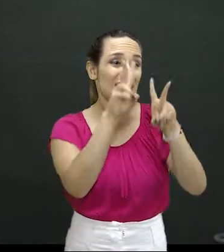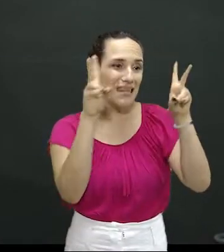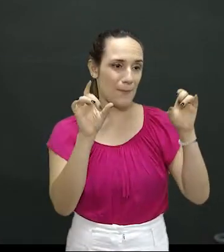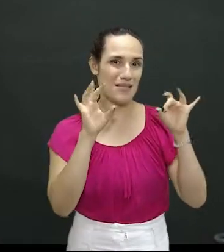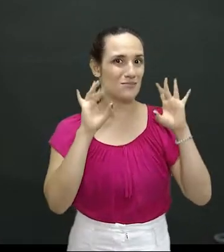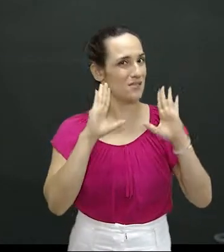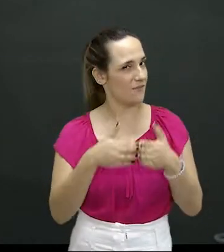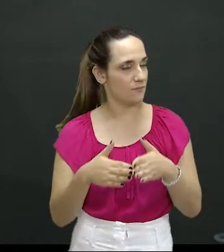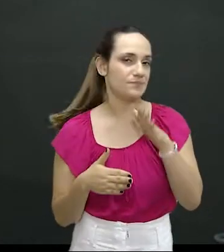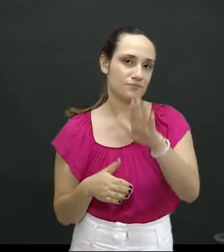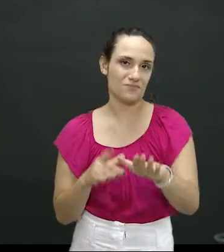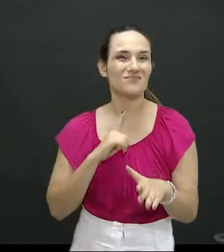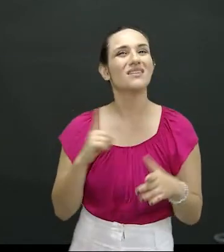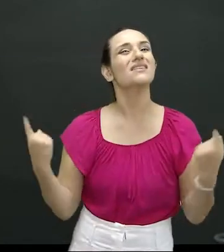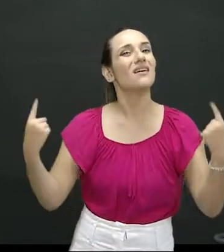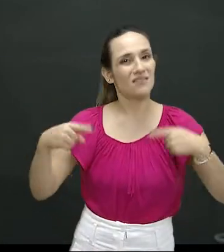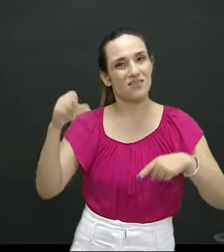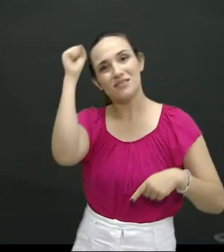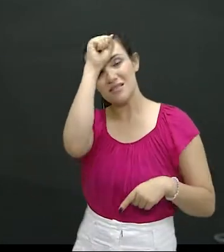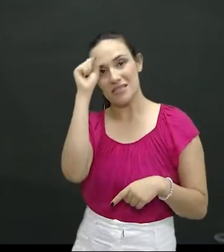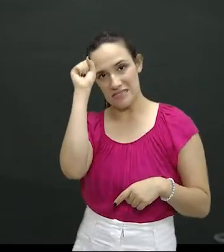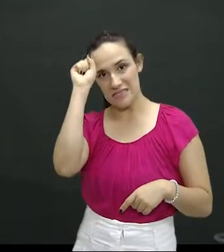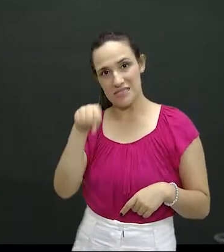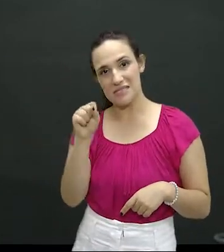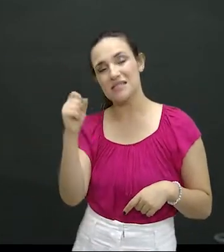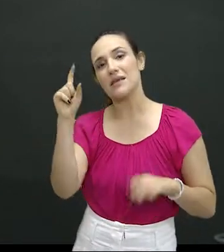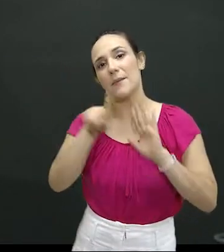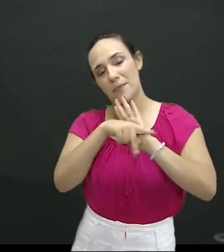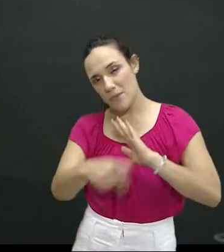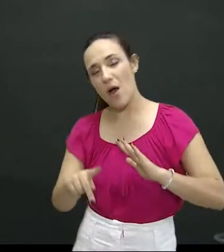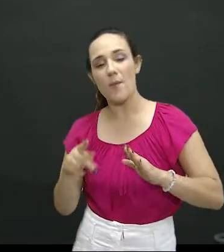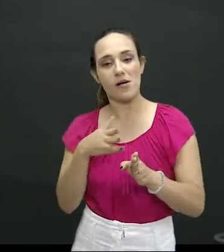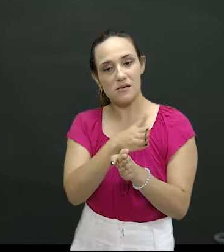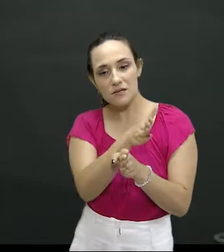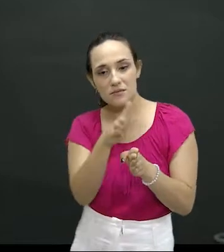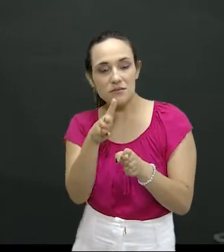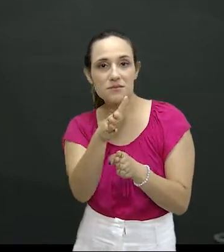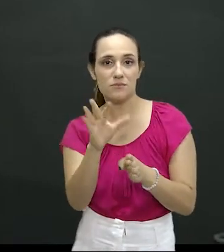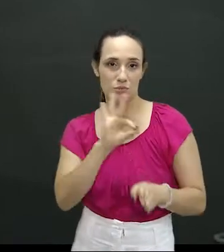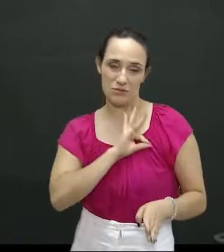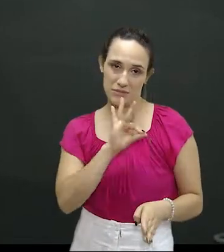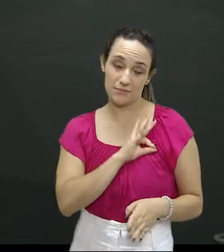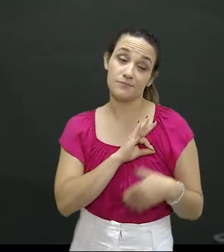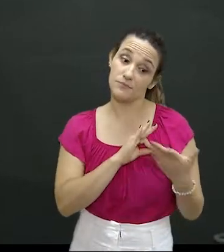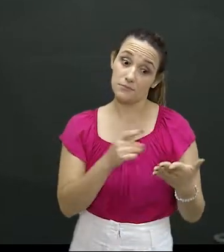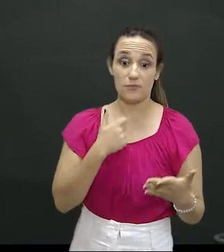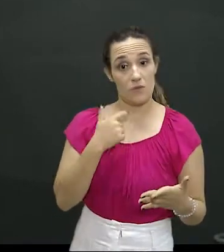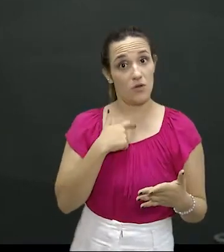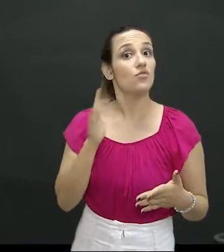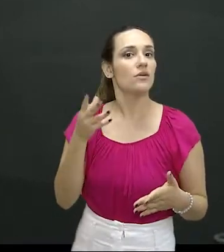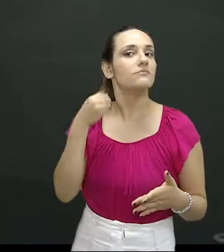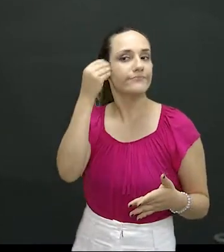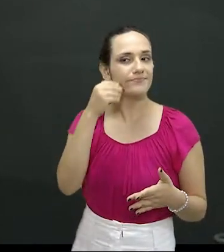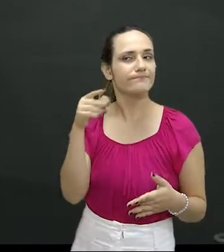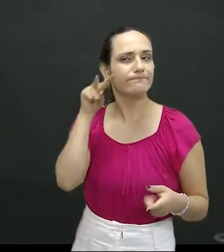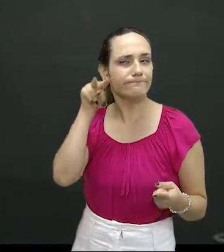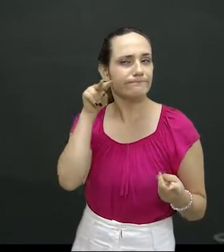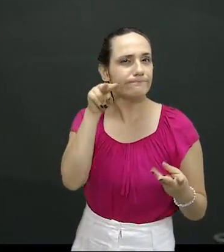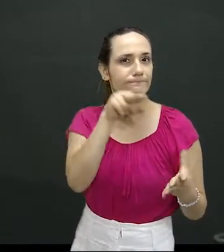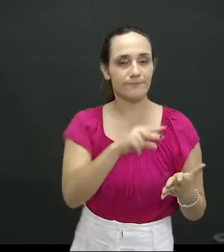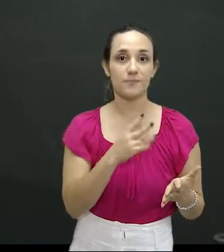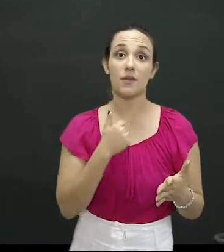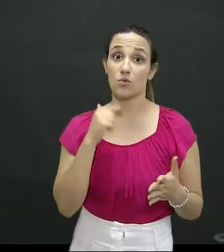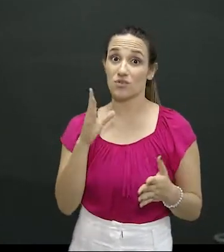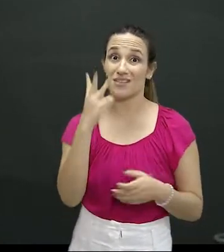fronteira, os desafios da segurança pública na fronteira são muito específicos. Eu propriamente vivenciei isso, eu fiquei três